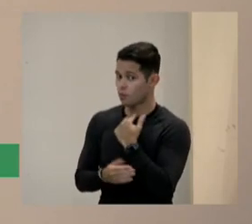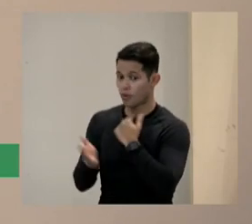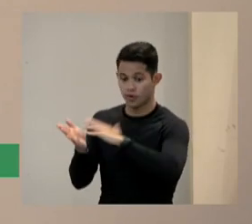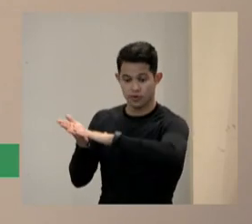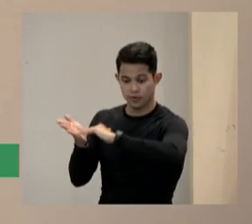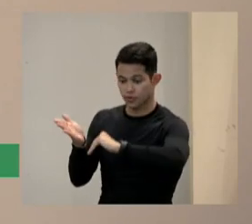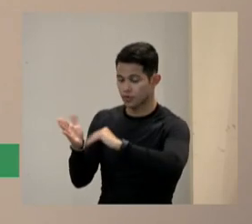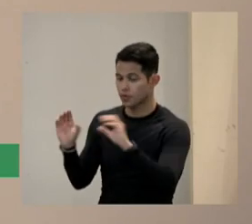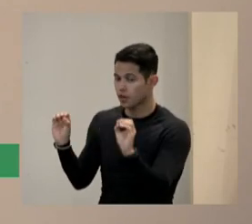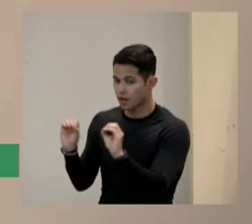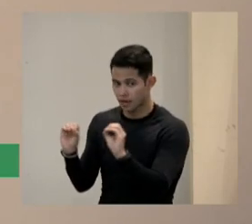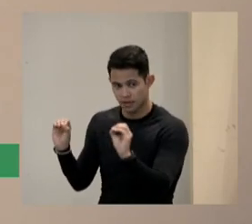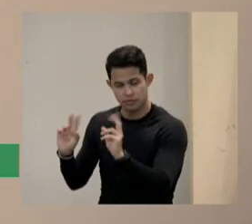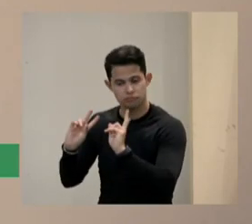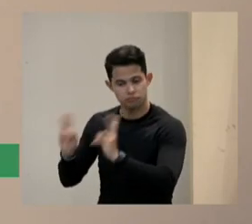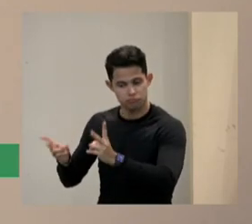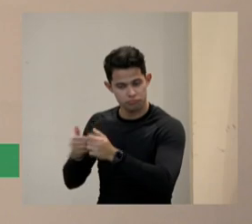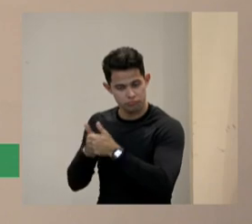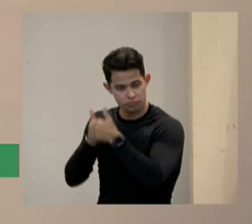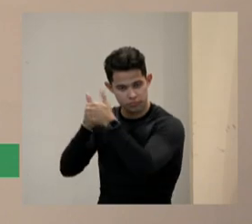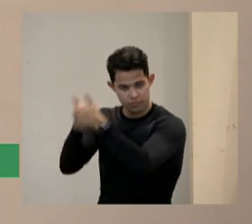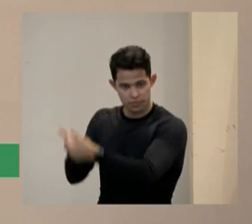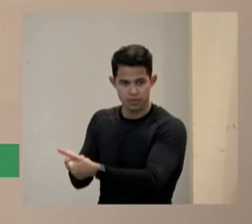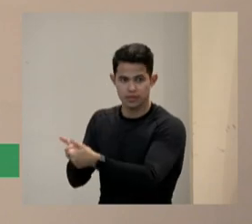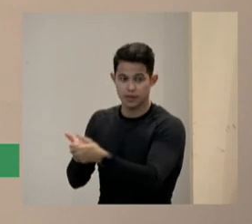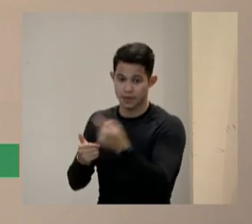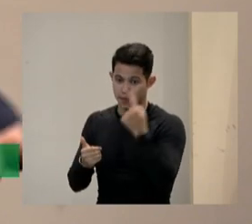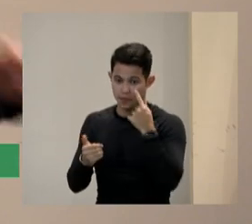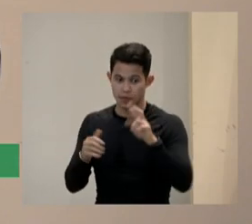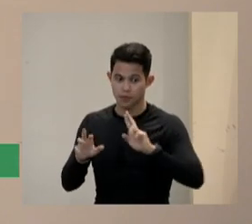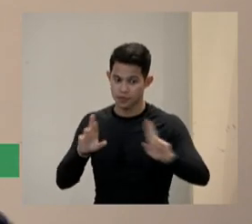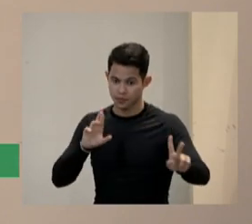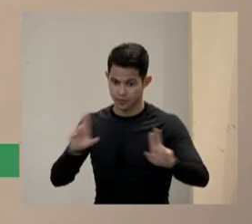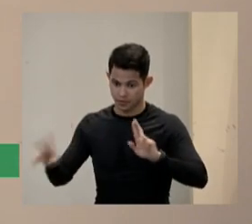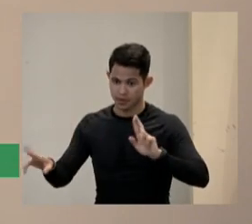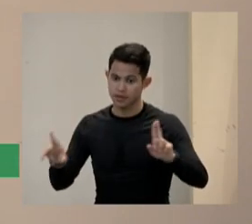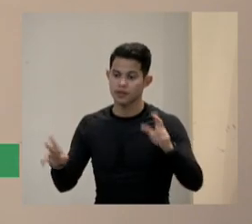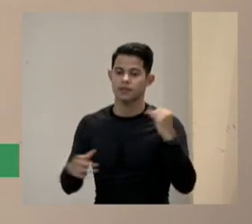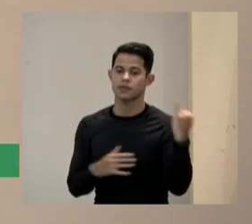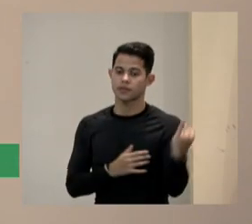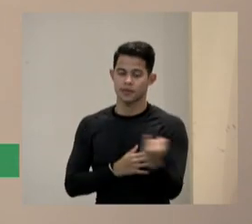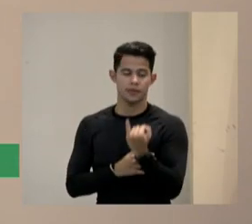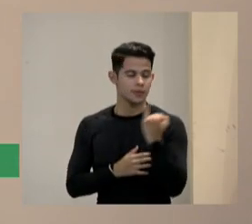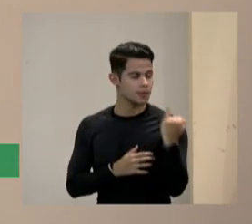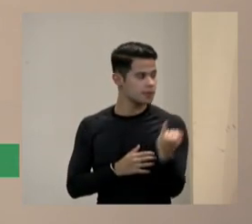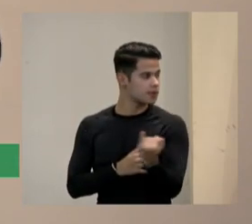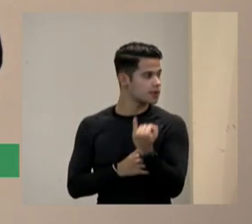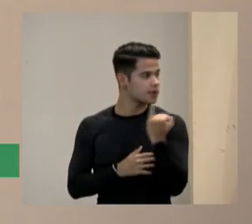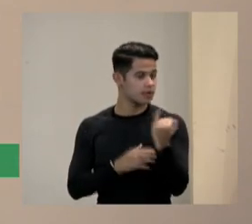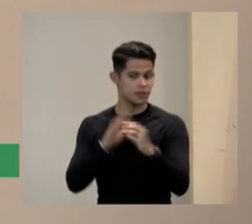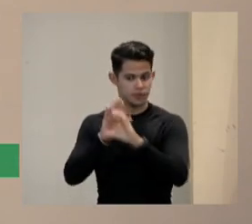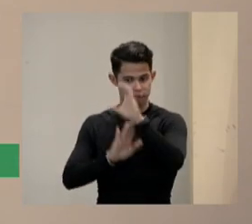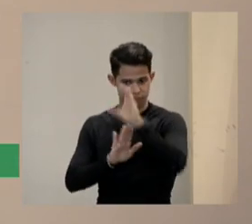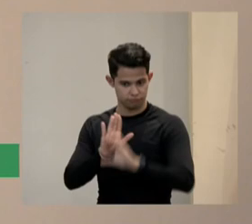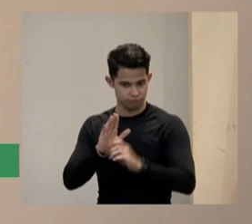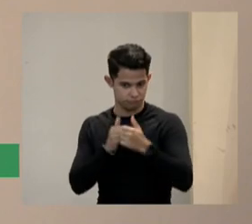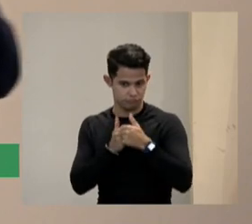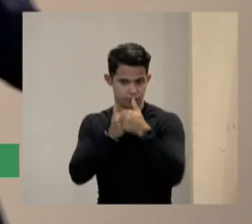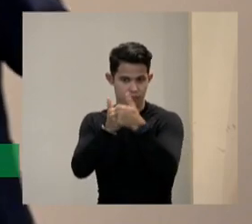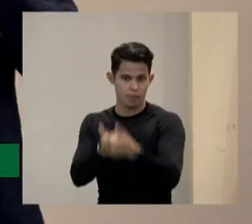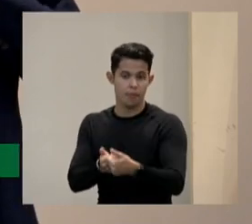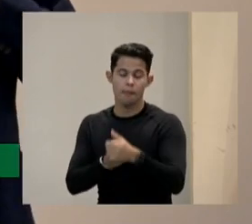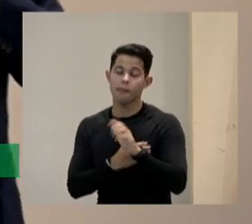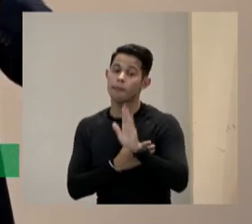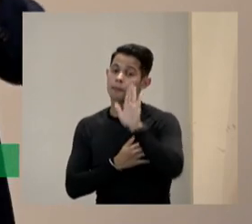nenhuma competência esse é um diferencial importante referente à organização do currículo mas mesmo